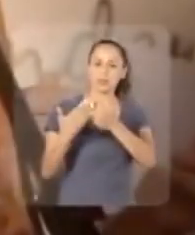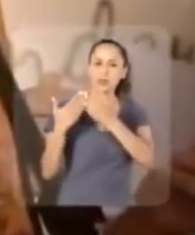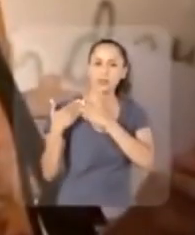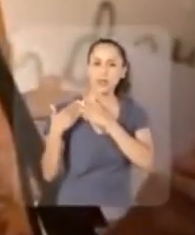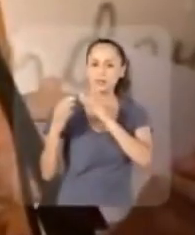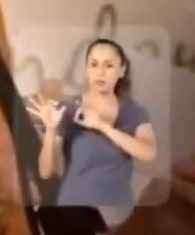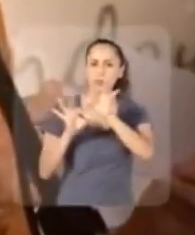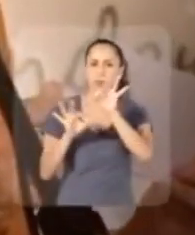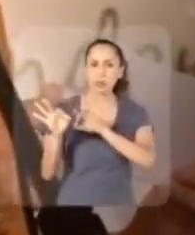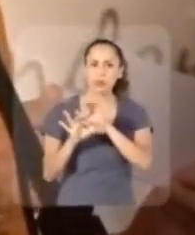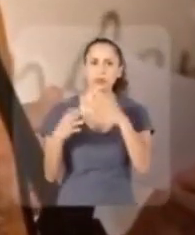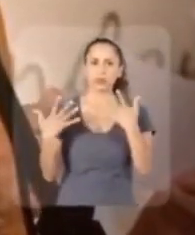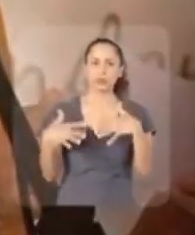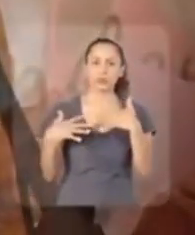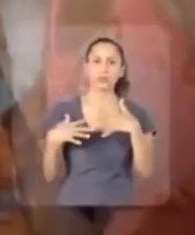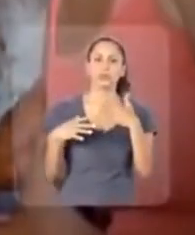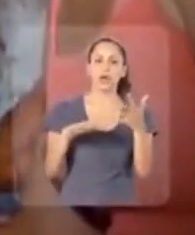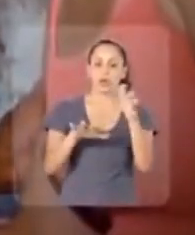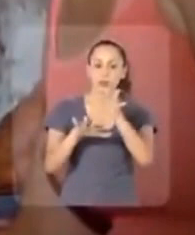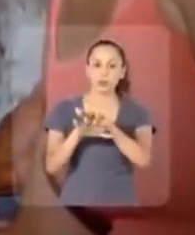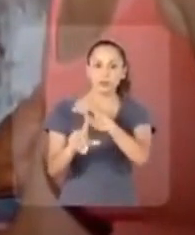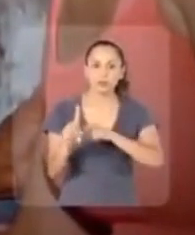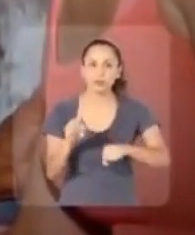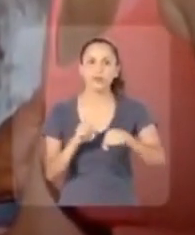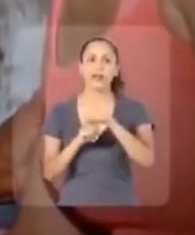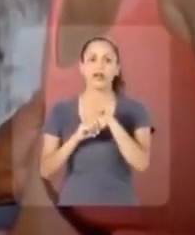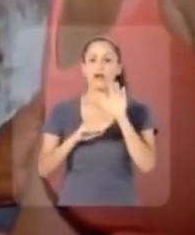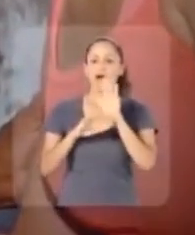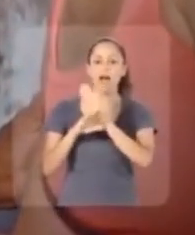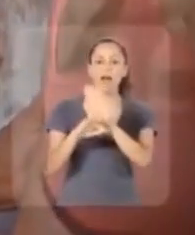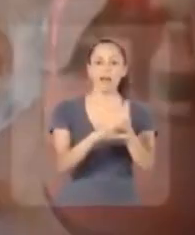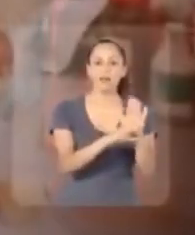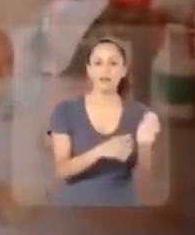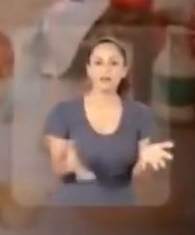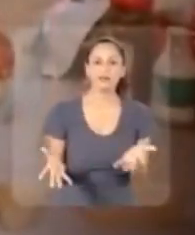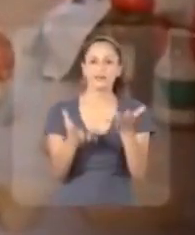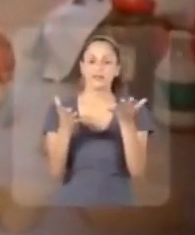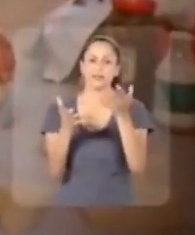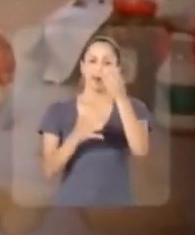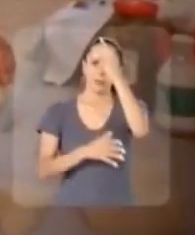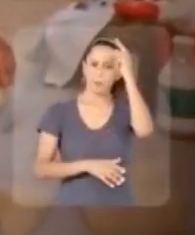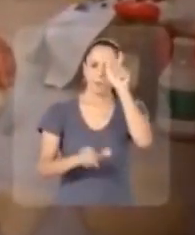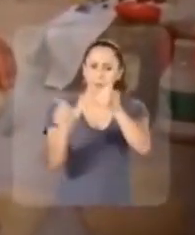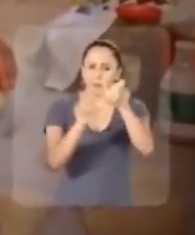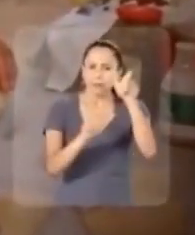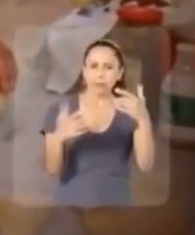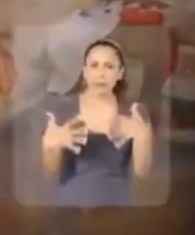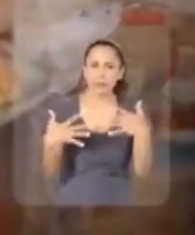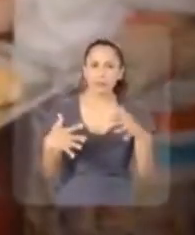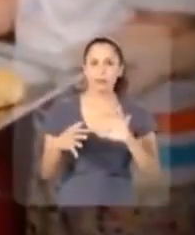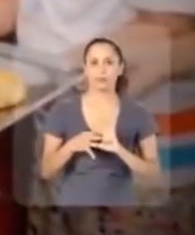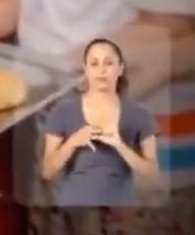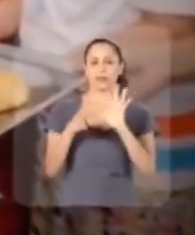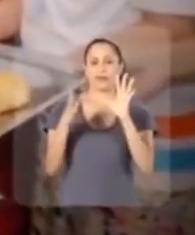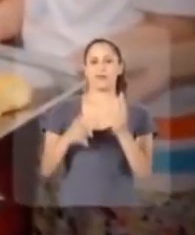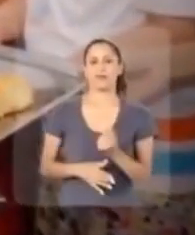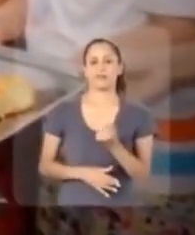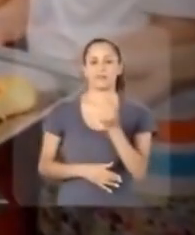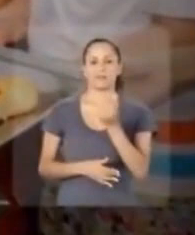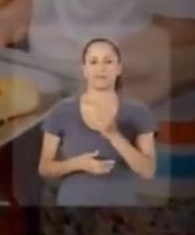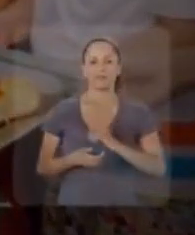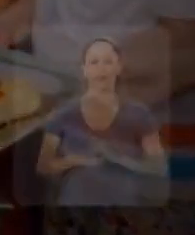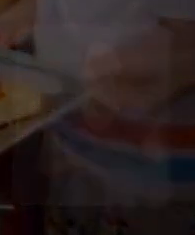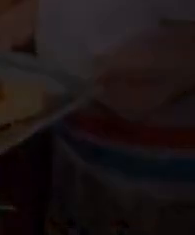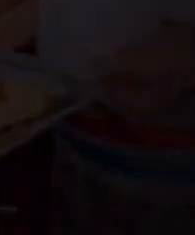Responsável por grandes projetos de inclusão social, que ajudaram na independência financeira de muita gente.